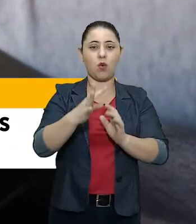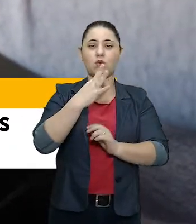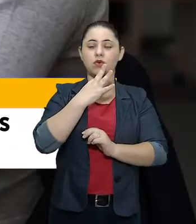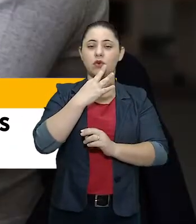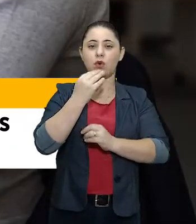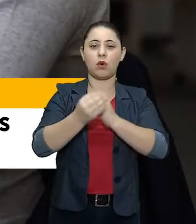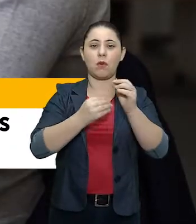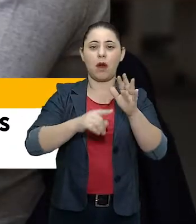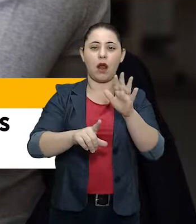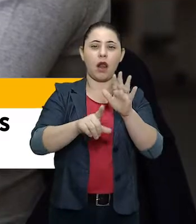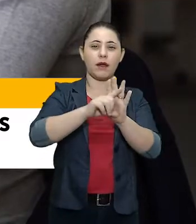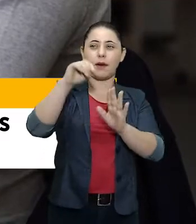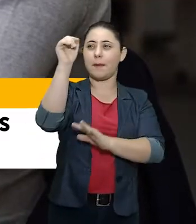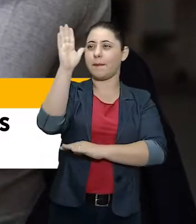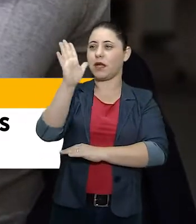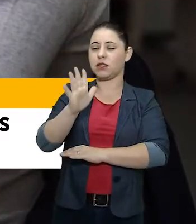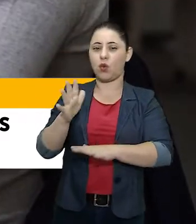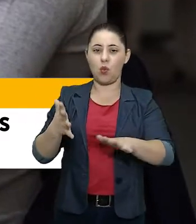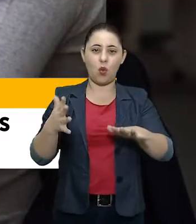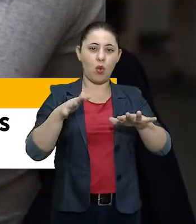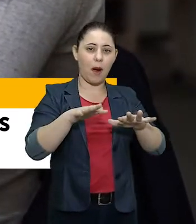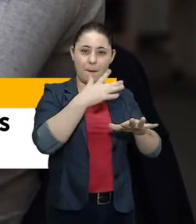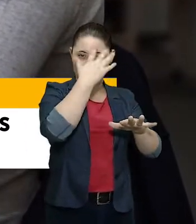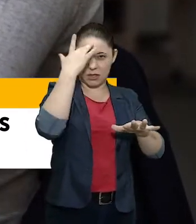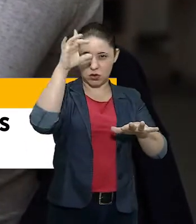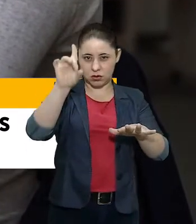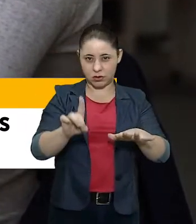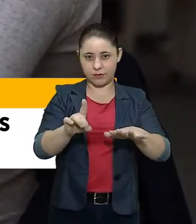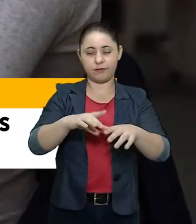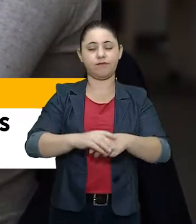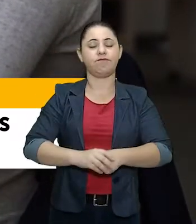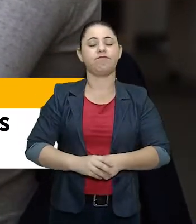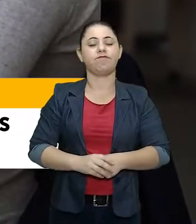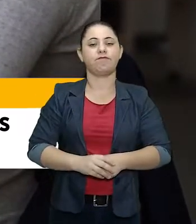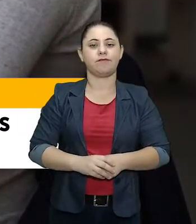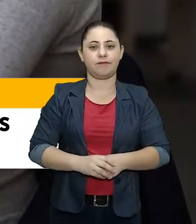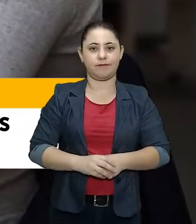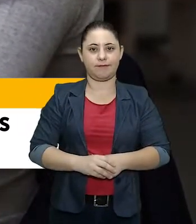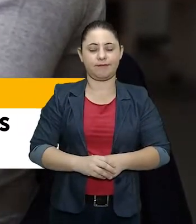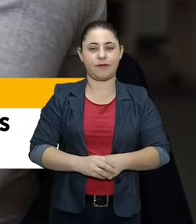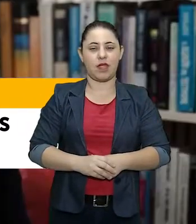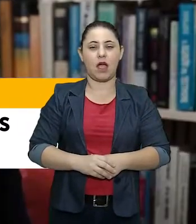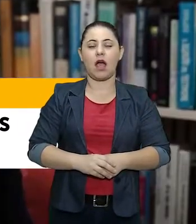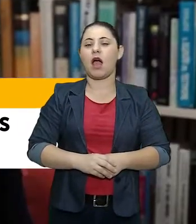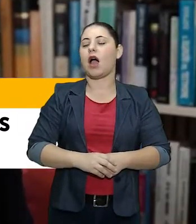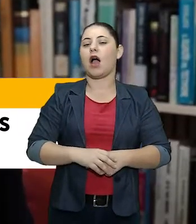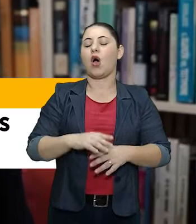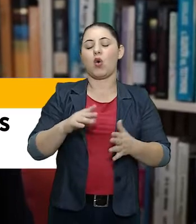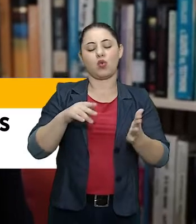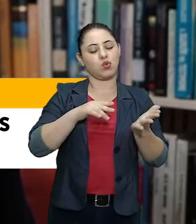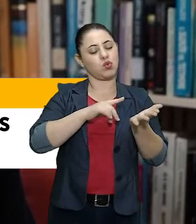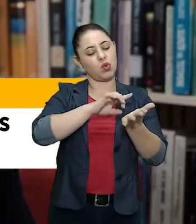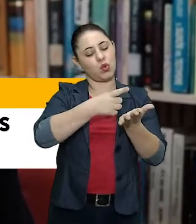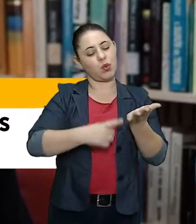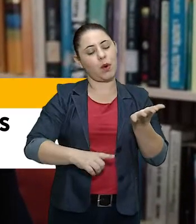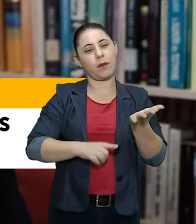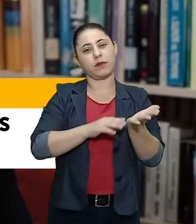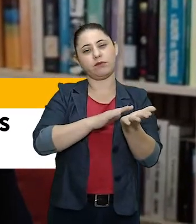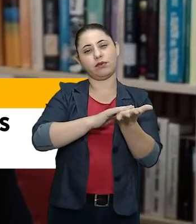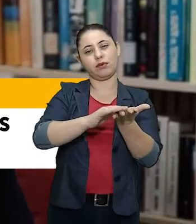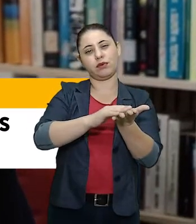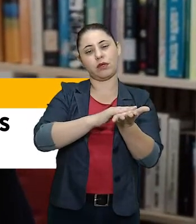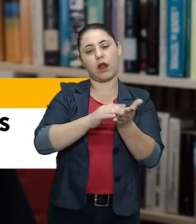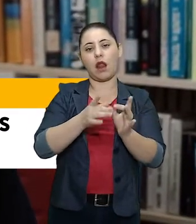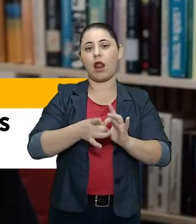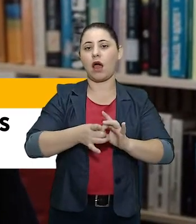federal, conhecida como Lei Brasileira de Inclusão da Pessoa com Deficiência. Os formatos de emissão dos